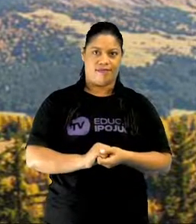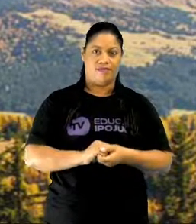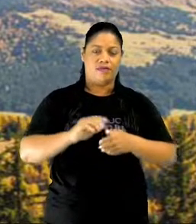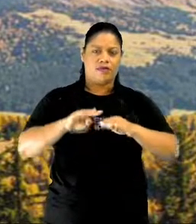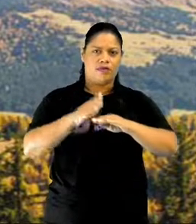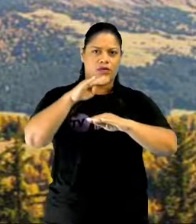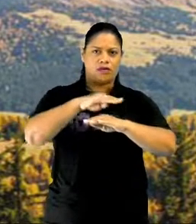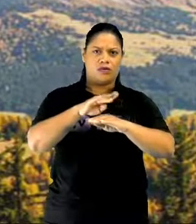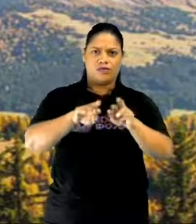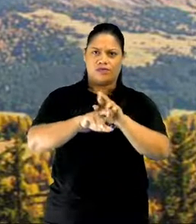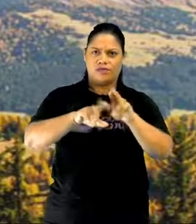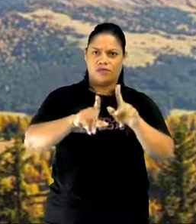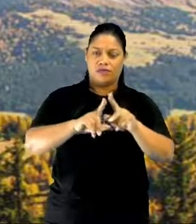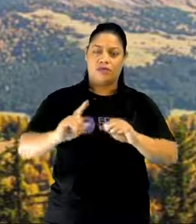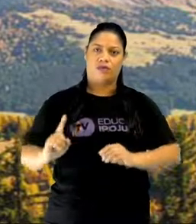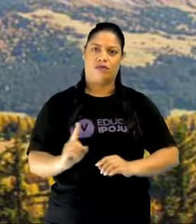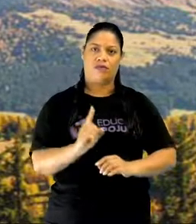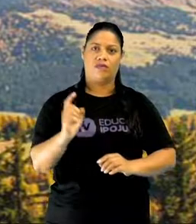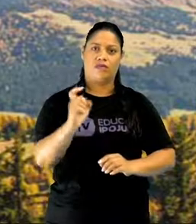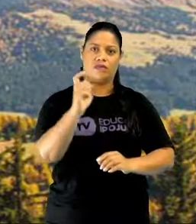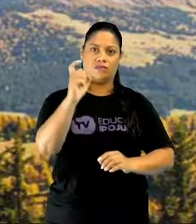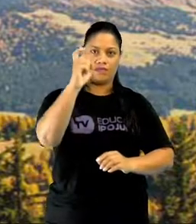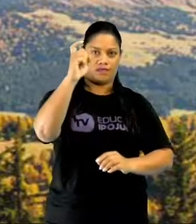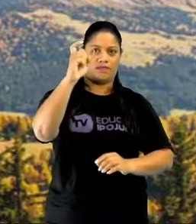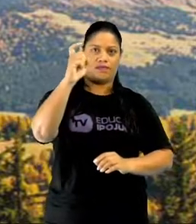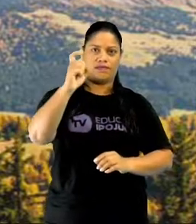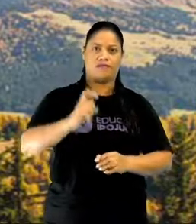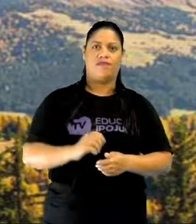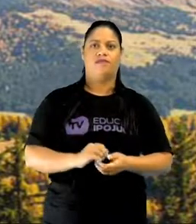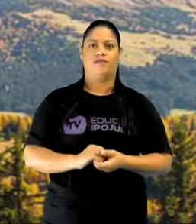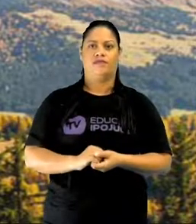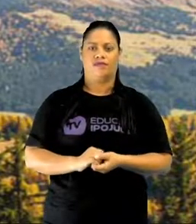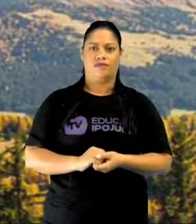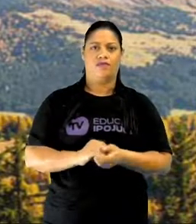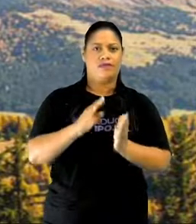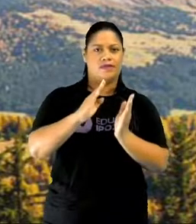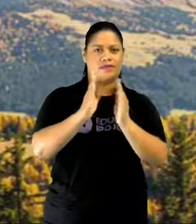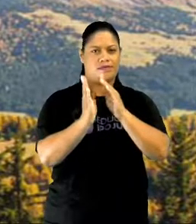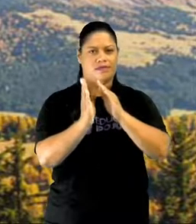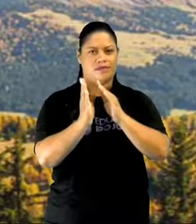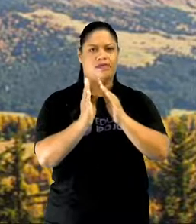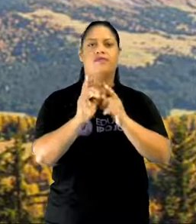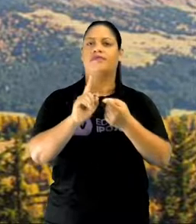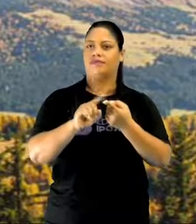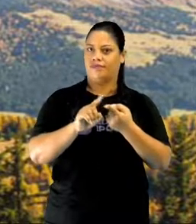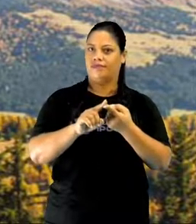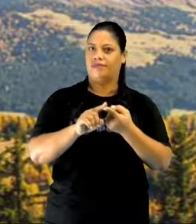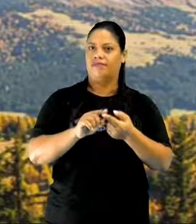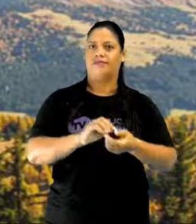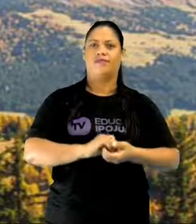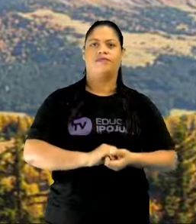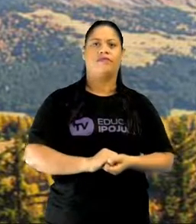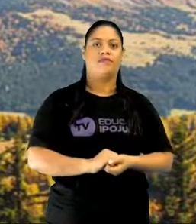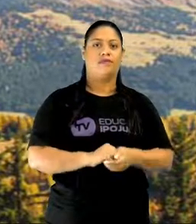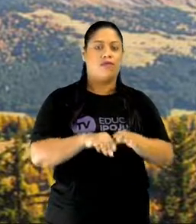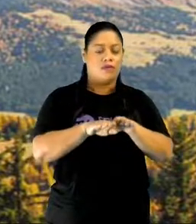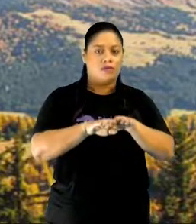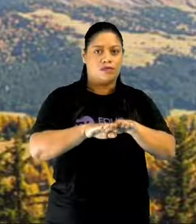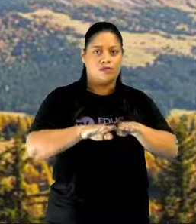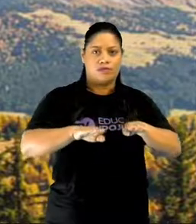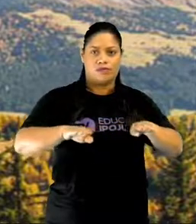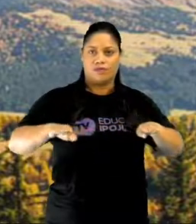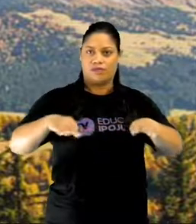de maior altitude e em costas íngremes, bastante inclinadas. Na superfície terrestre,